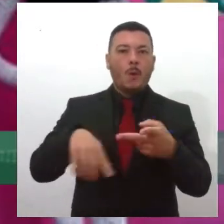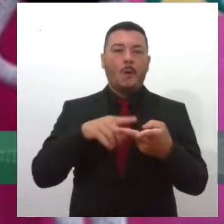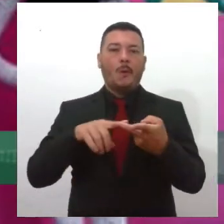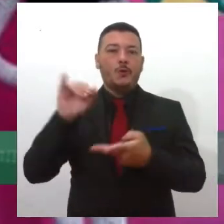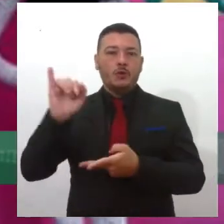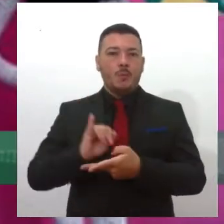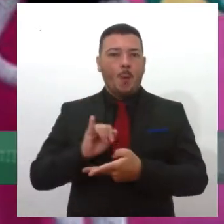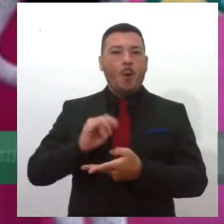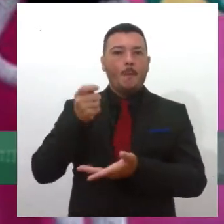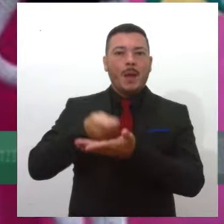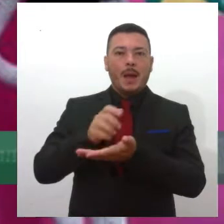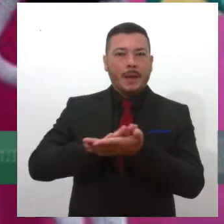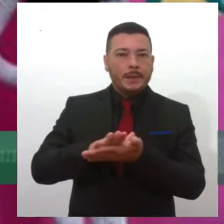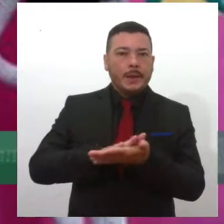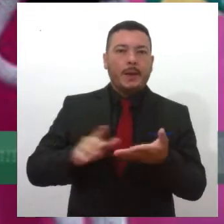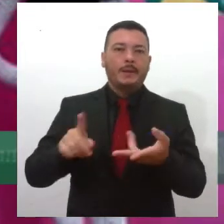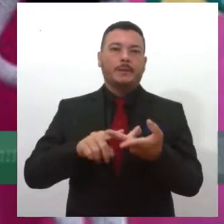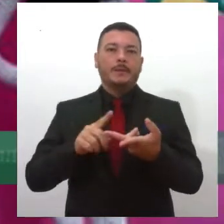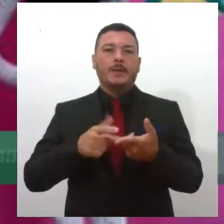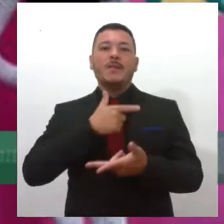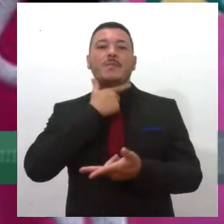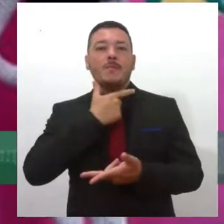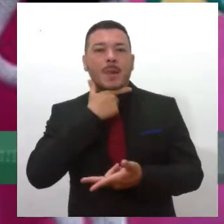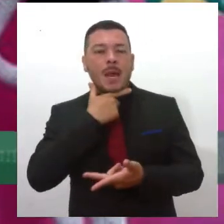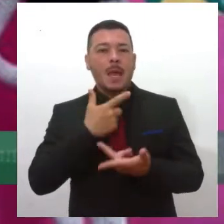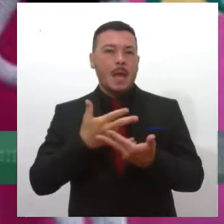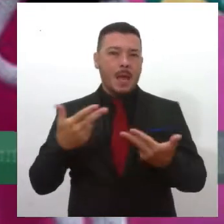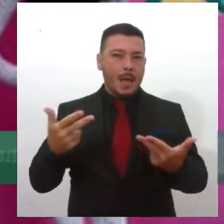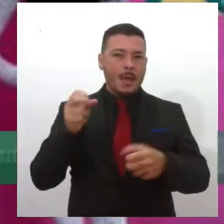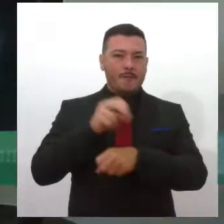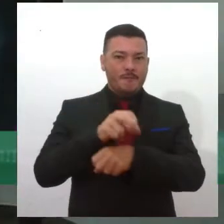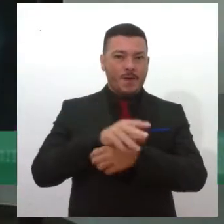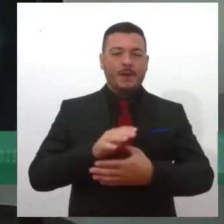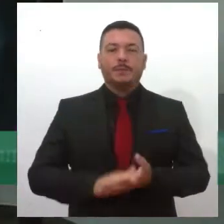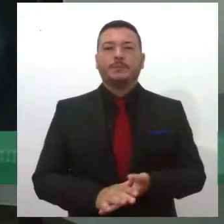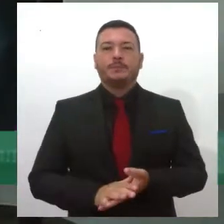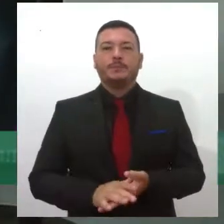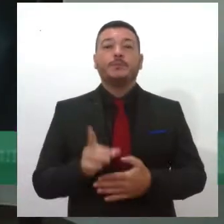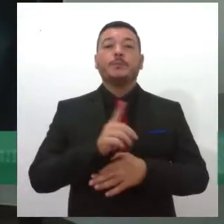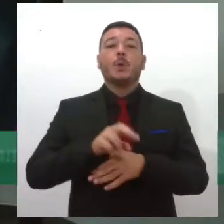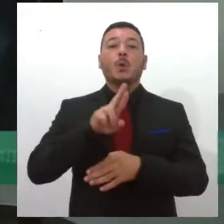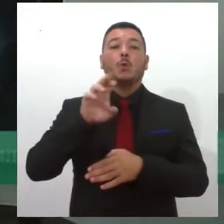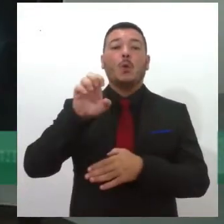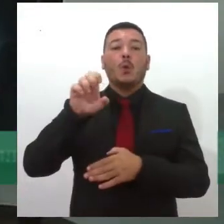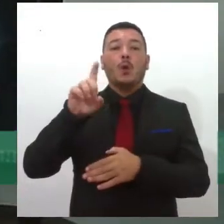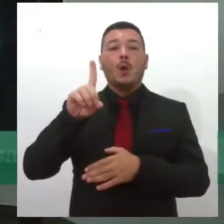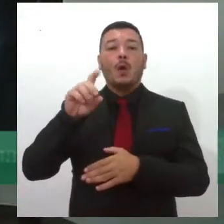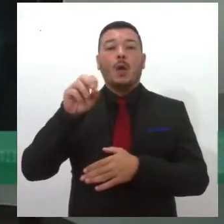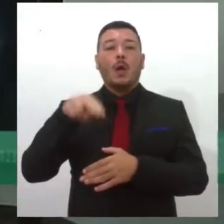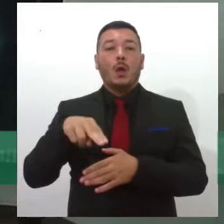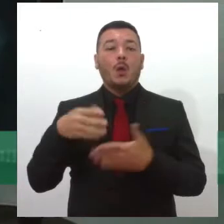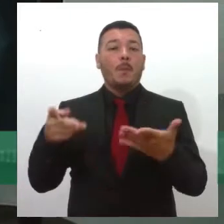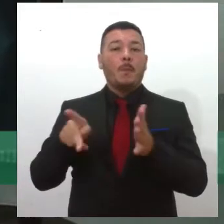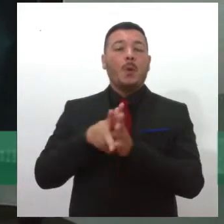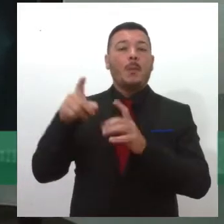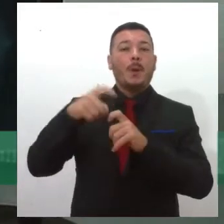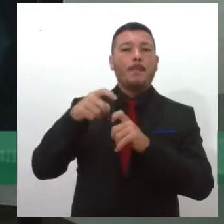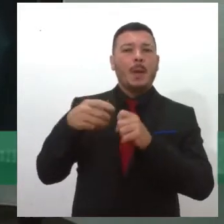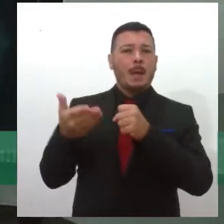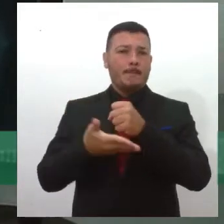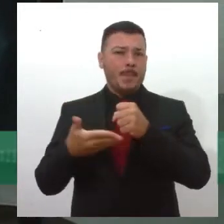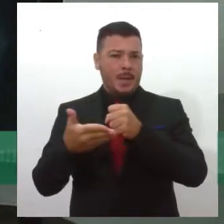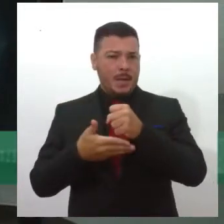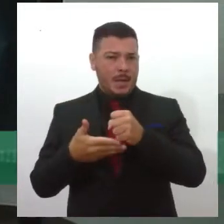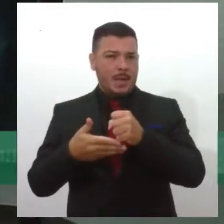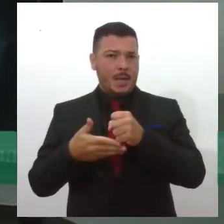e aí por diante. Doutor Edson, com relação à questão médica, né? Como é que fica aí esse embasamento para